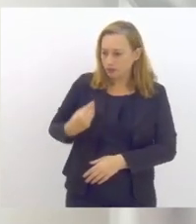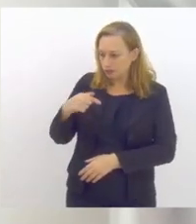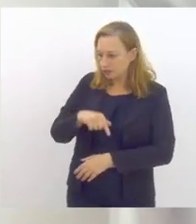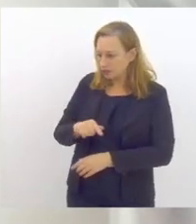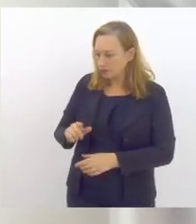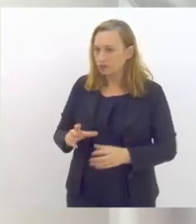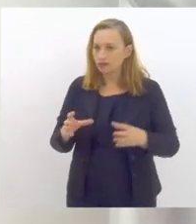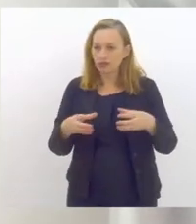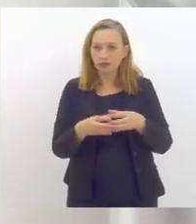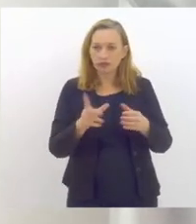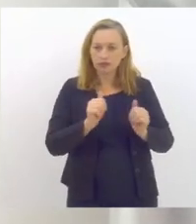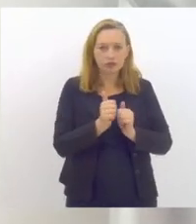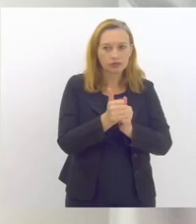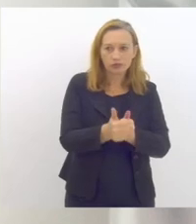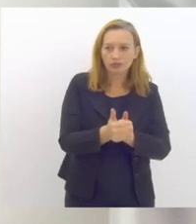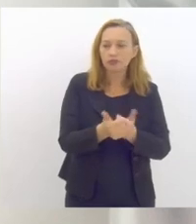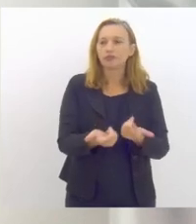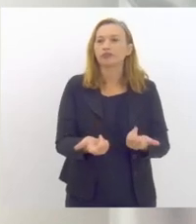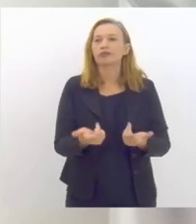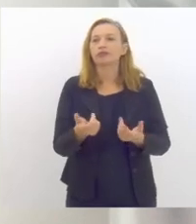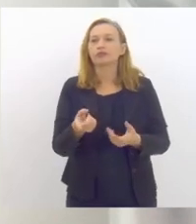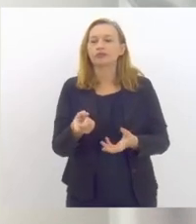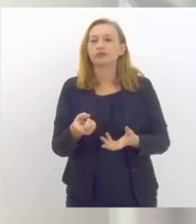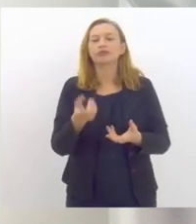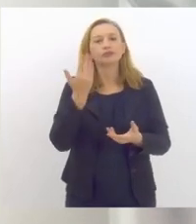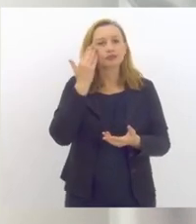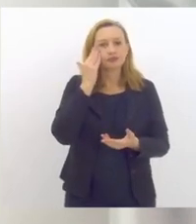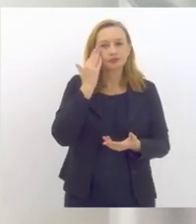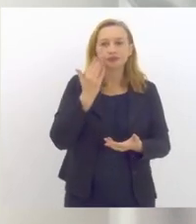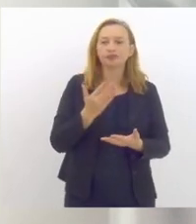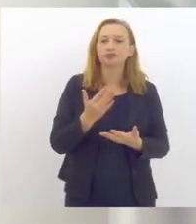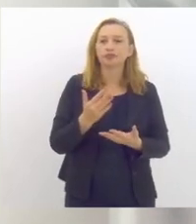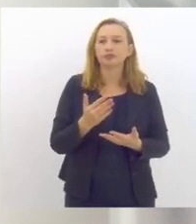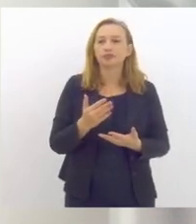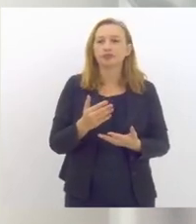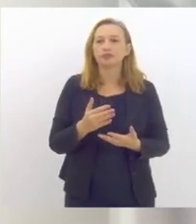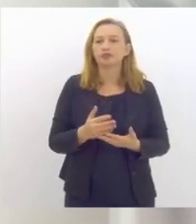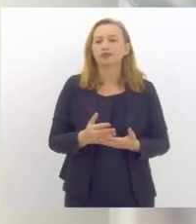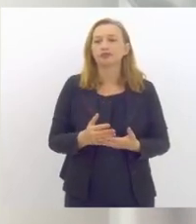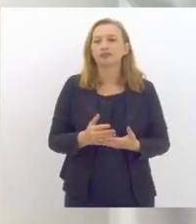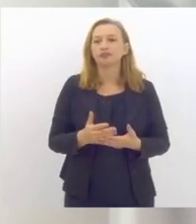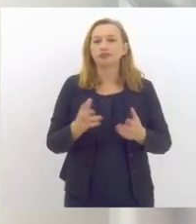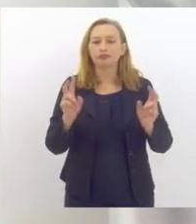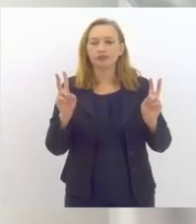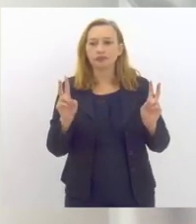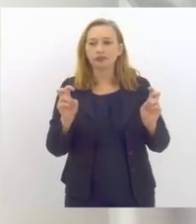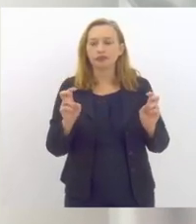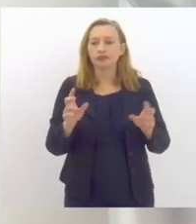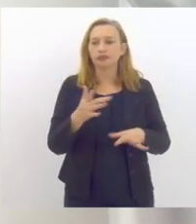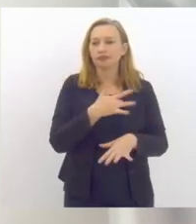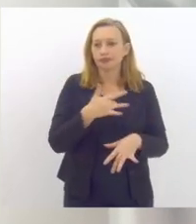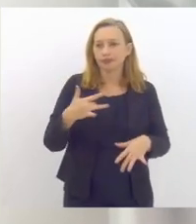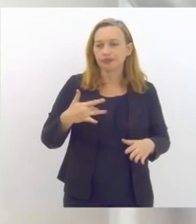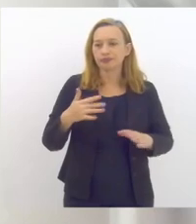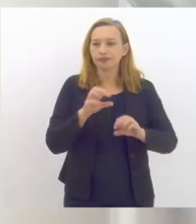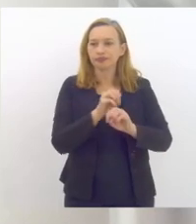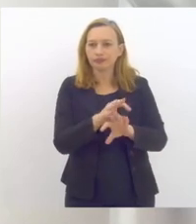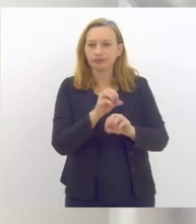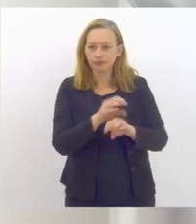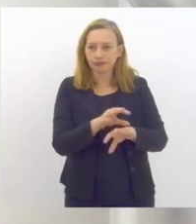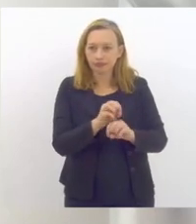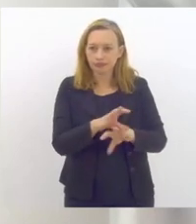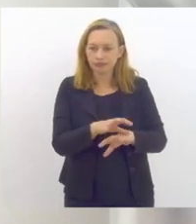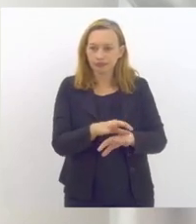comissão que não acompanham esses debates cotidianamente entendam que essa interseitorialidade entre saúde e educação é que deve estruturar